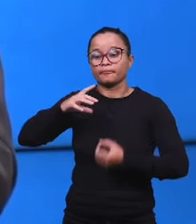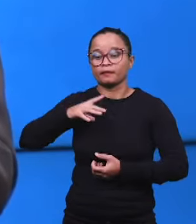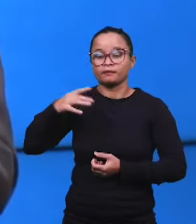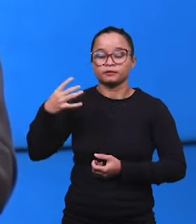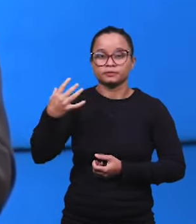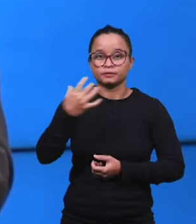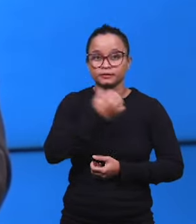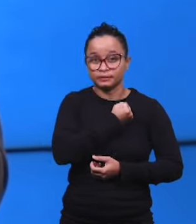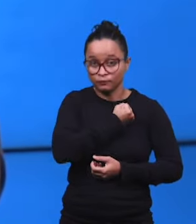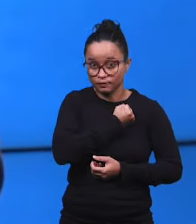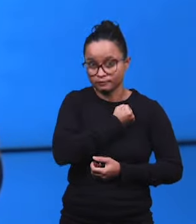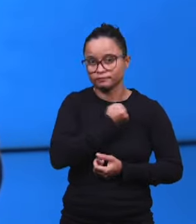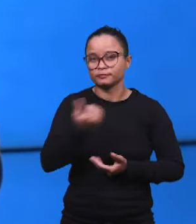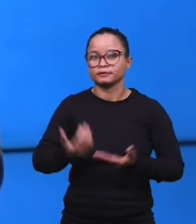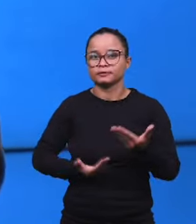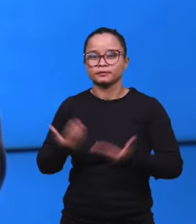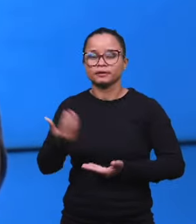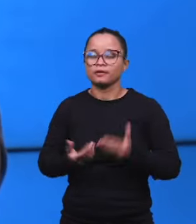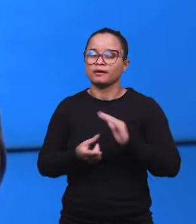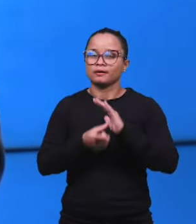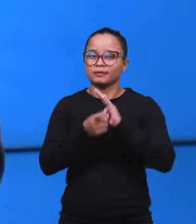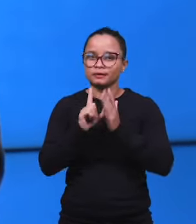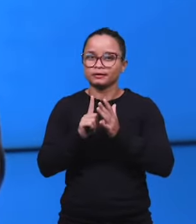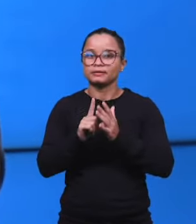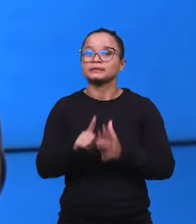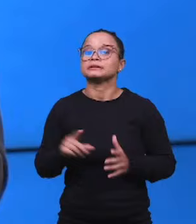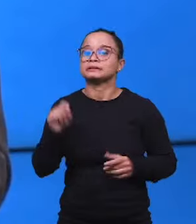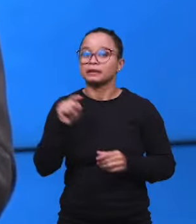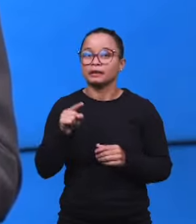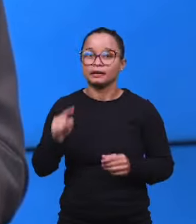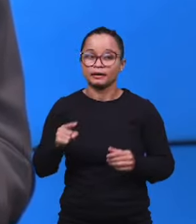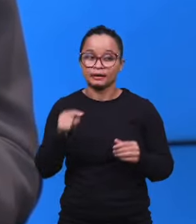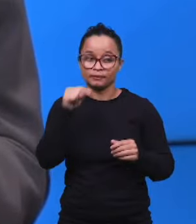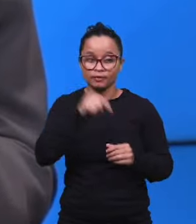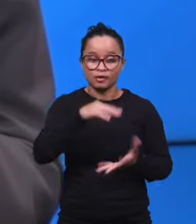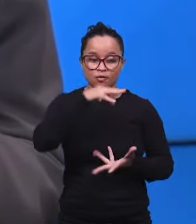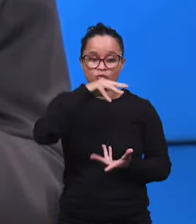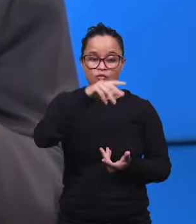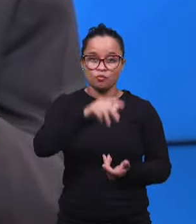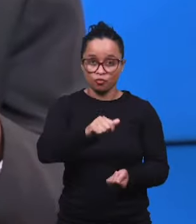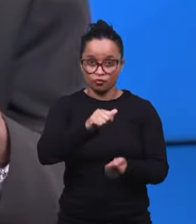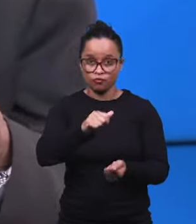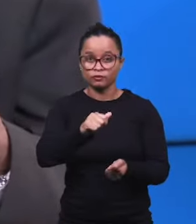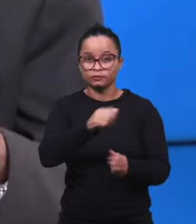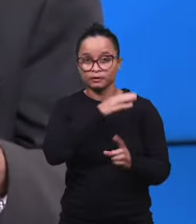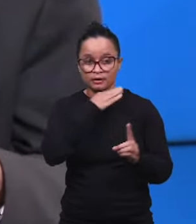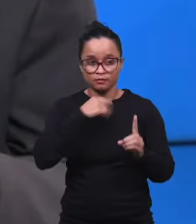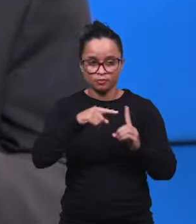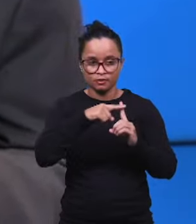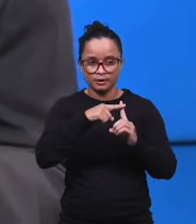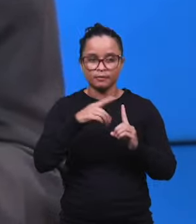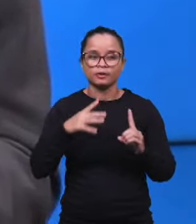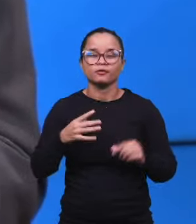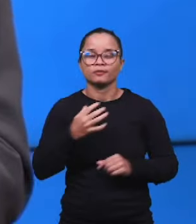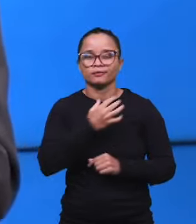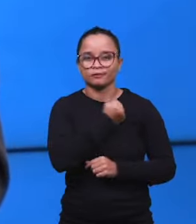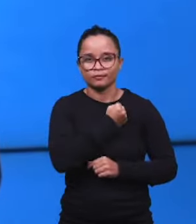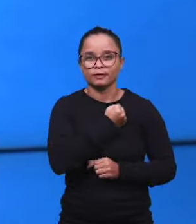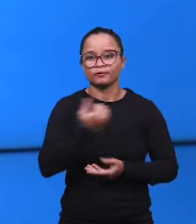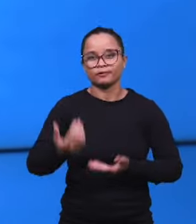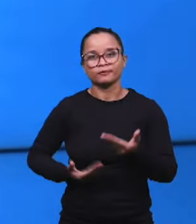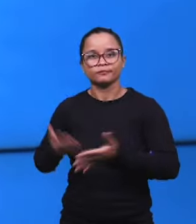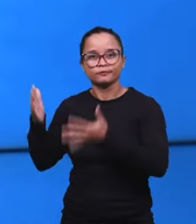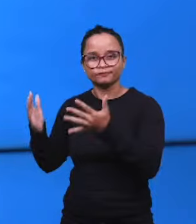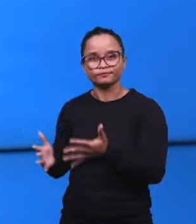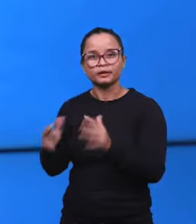salvar a igreja. Então, Ele antes disso, Ele veio ao mundo para poder alcançar a igreja com a sua salvação. Então,